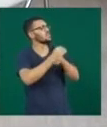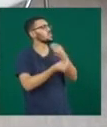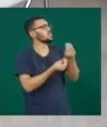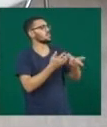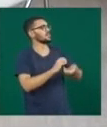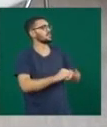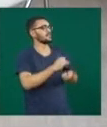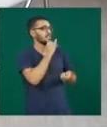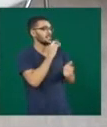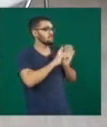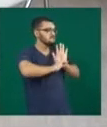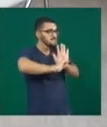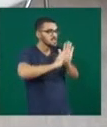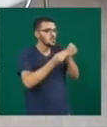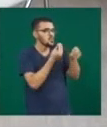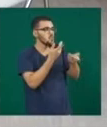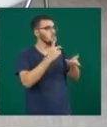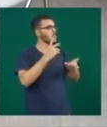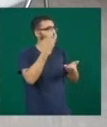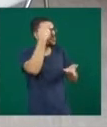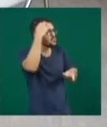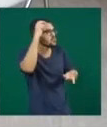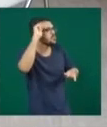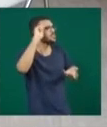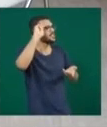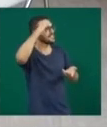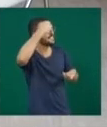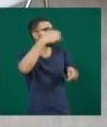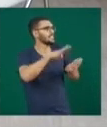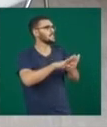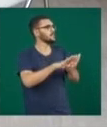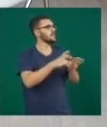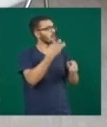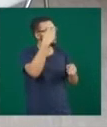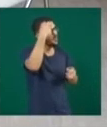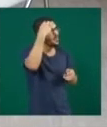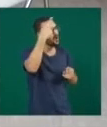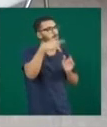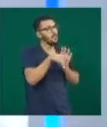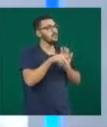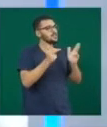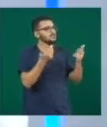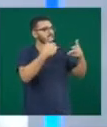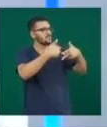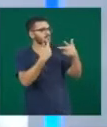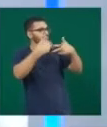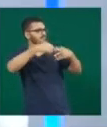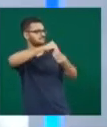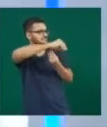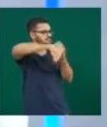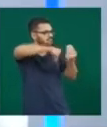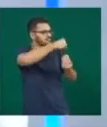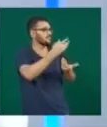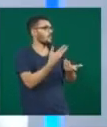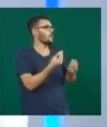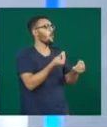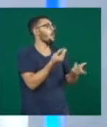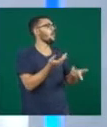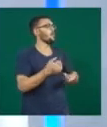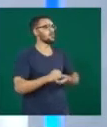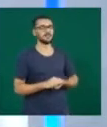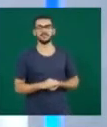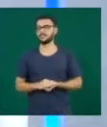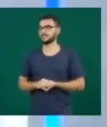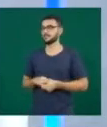representatividade negra da nossa cultura brasileira e de miscigenação também, de misturas? Com certeza. Nesse momento,